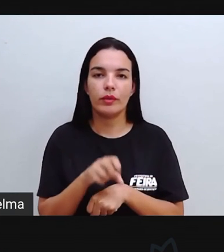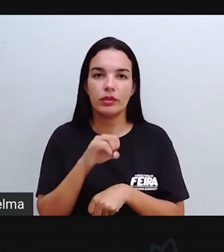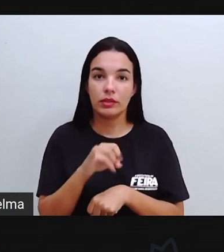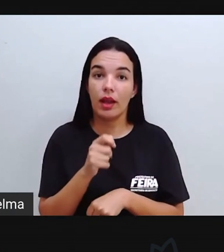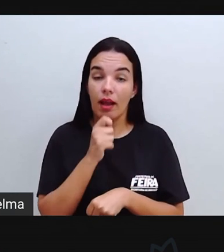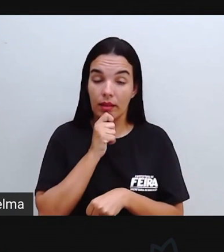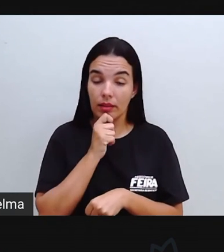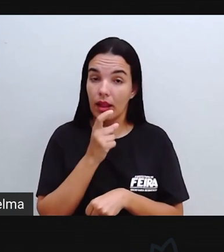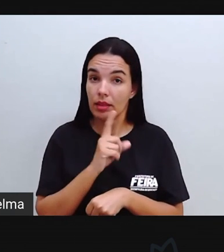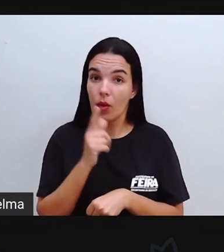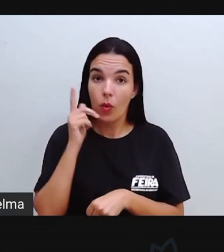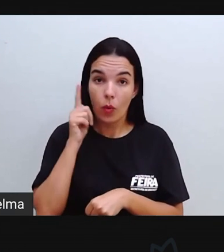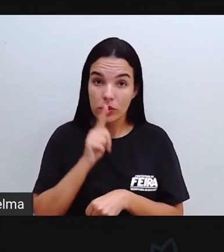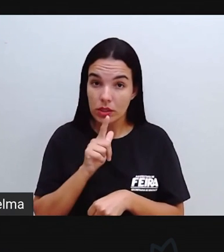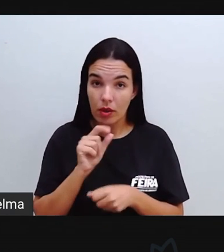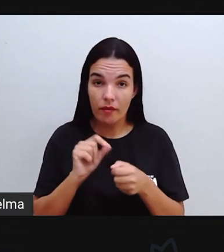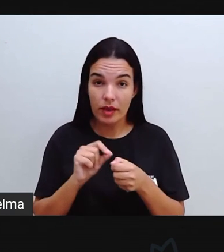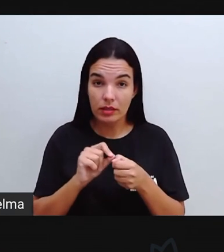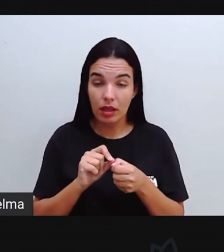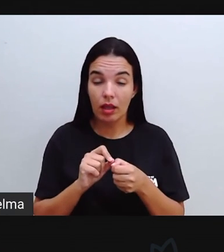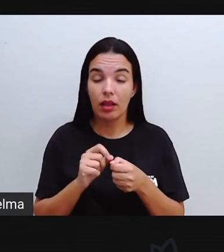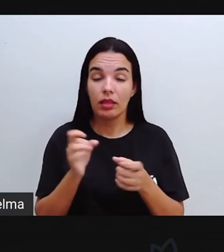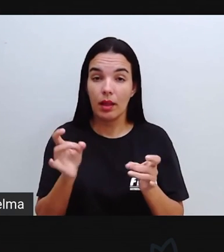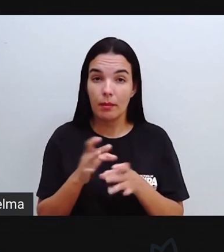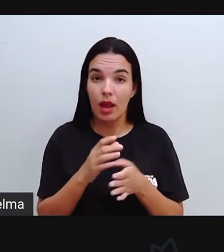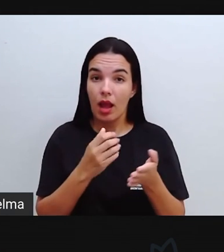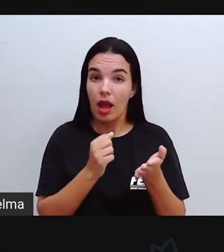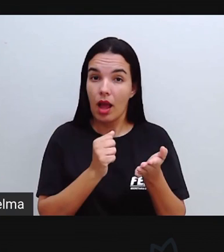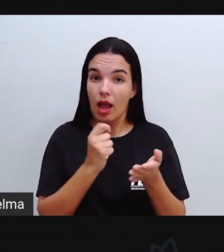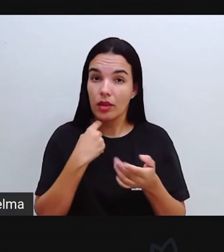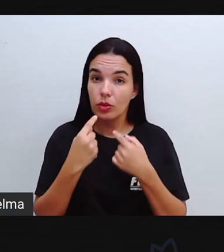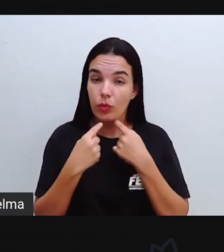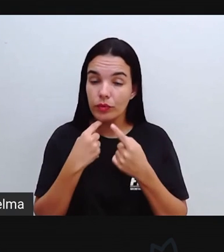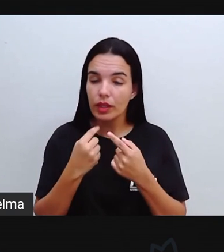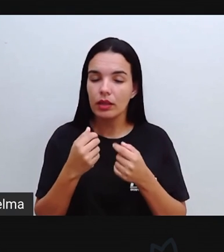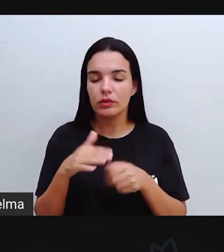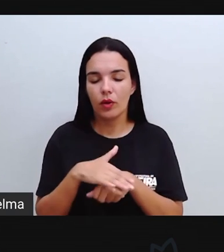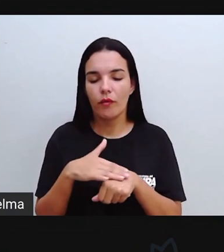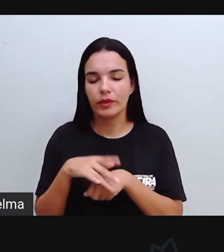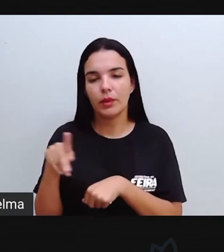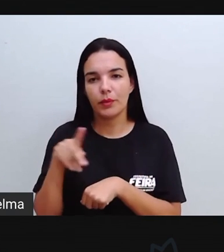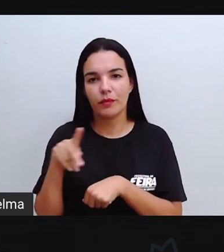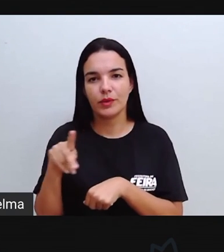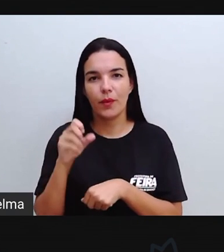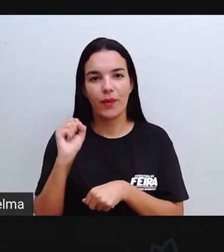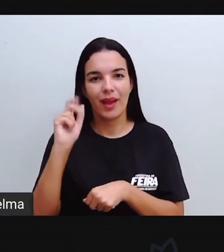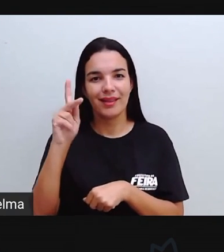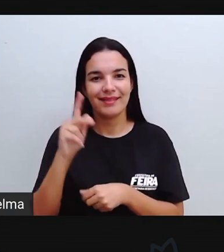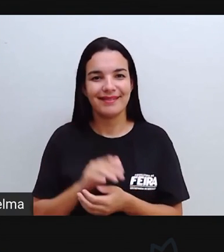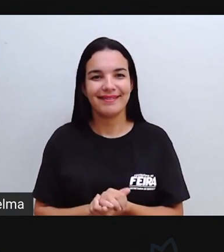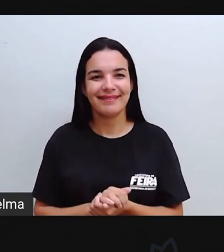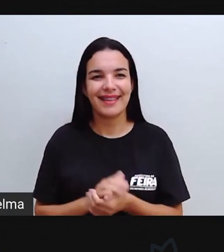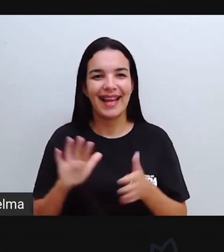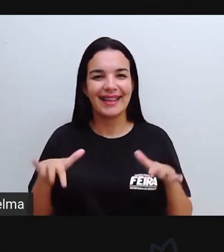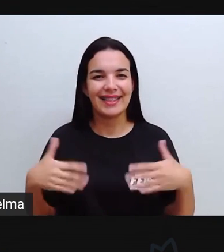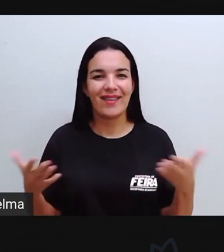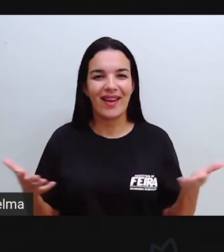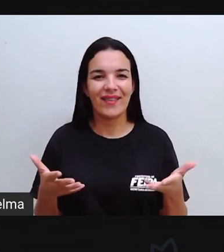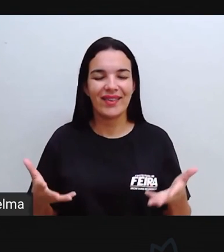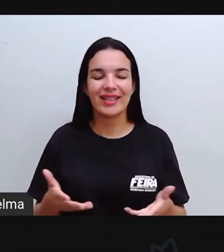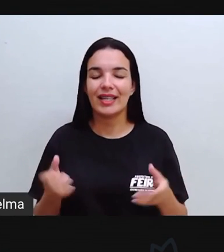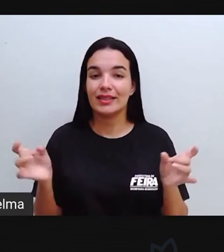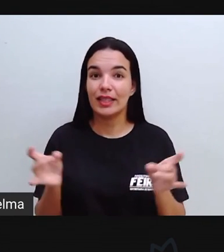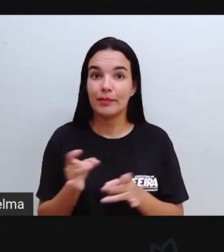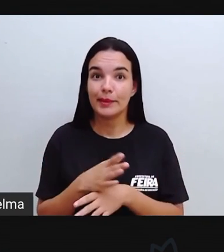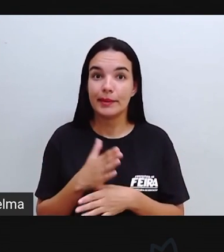assim não conseguiram retirar essa dúvida, anotem e conversem com os seus professores, certo? Bom, a gente vai ficando